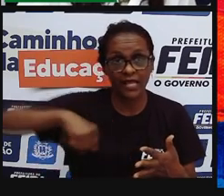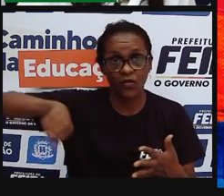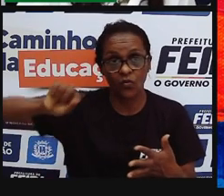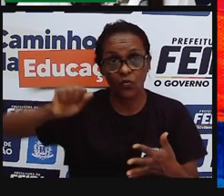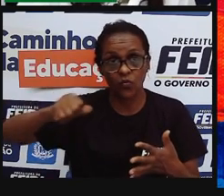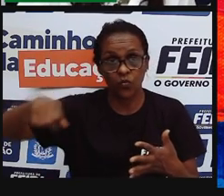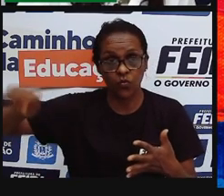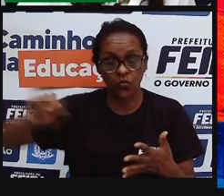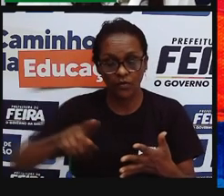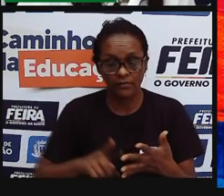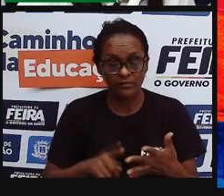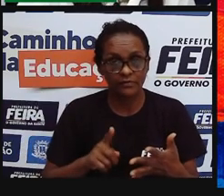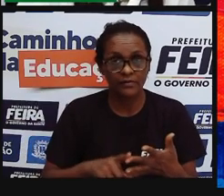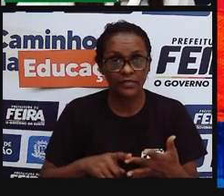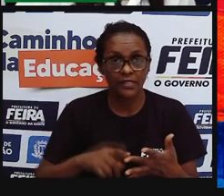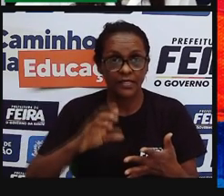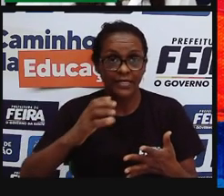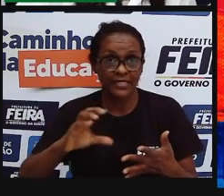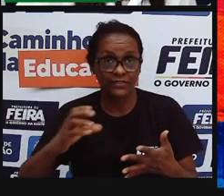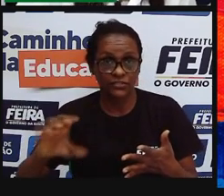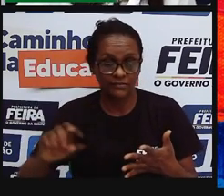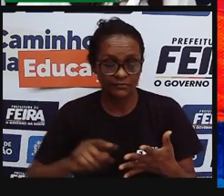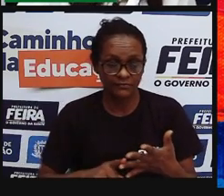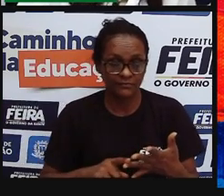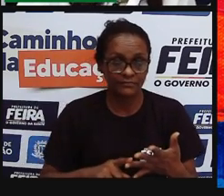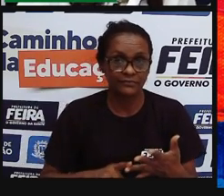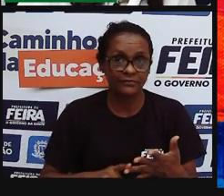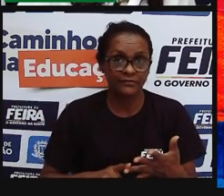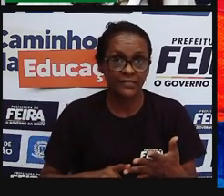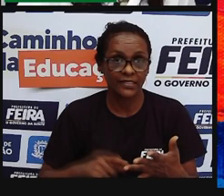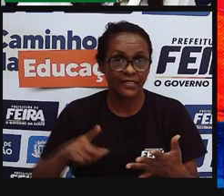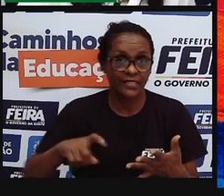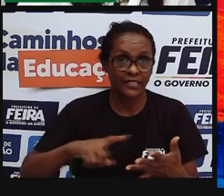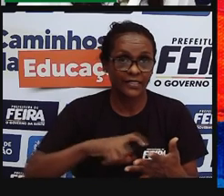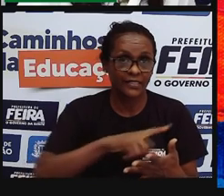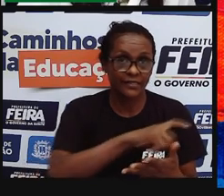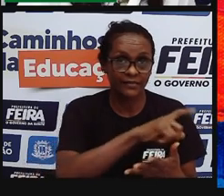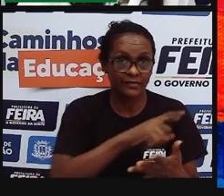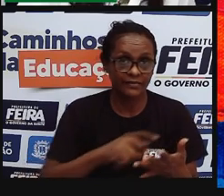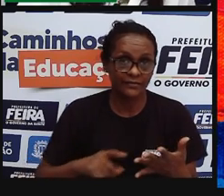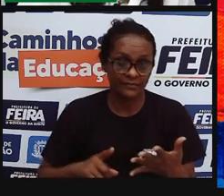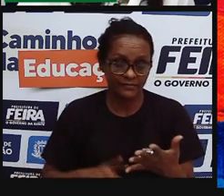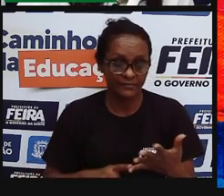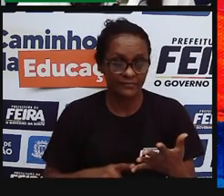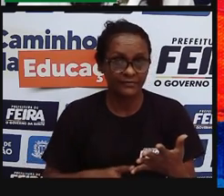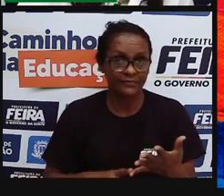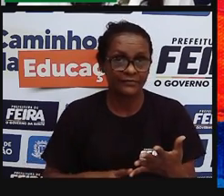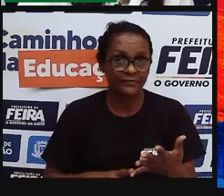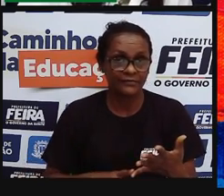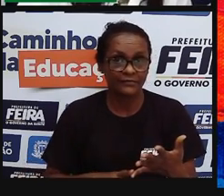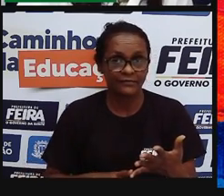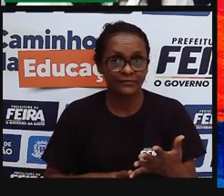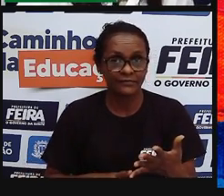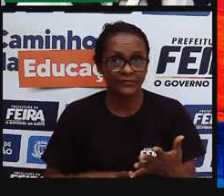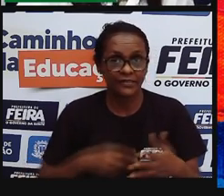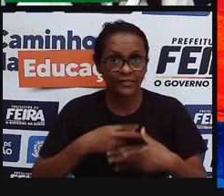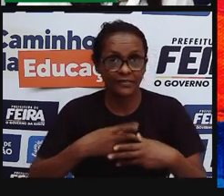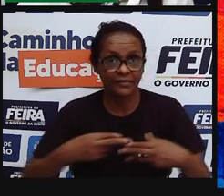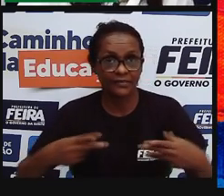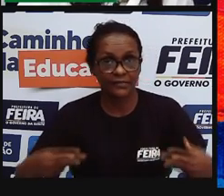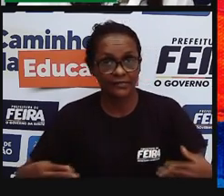né, na caatinga, nós temos os, é, os lagartos, né, como, como, como característica,